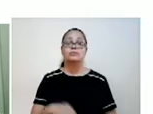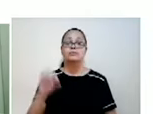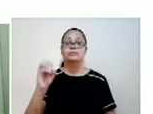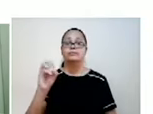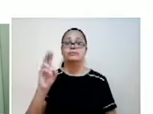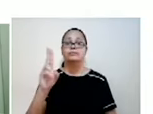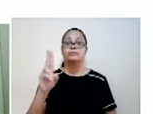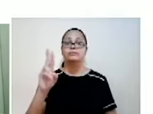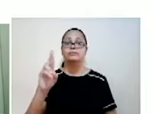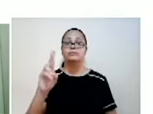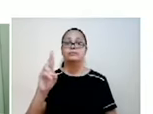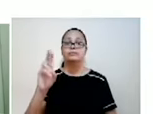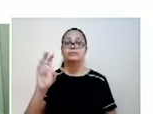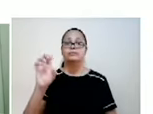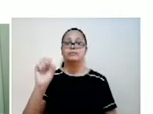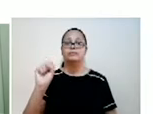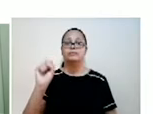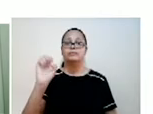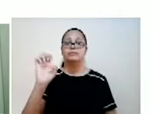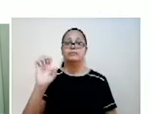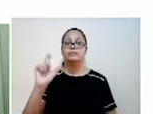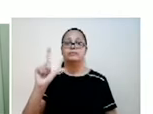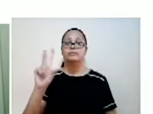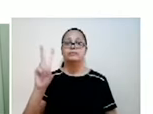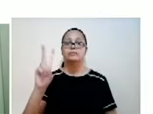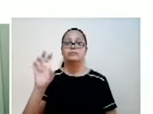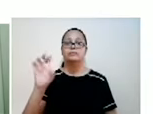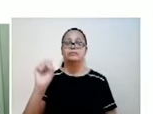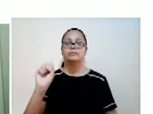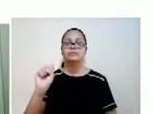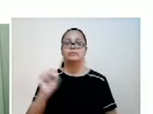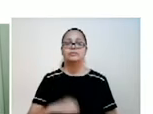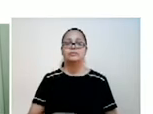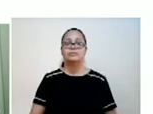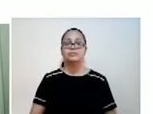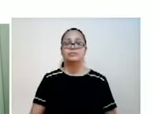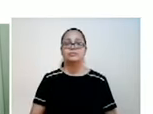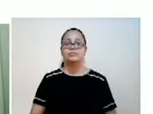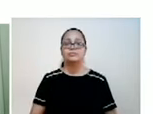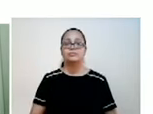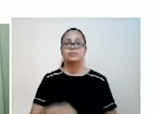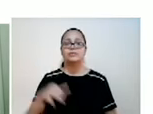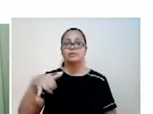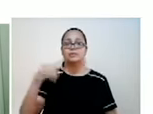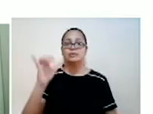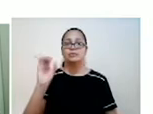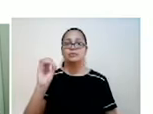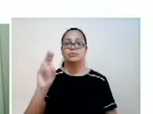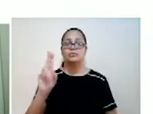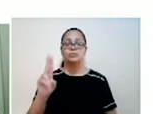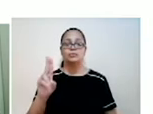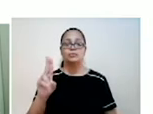que o you, o you é você ou vocês. Então, se reflete a vocês, dizemos que é vocês